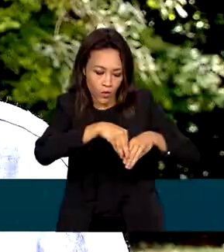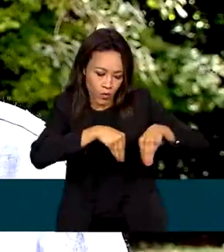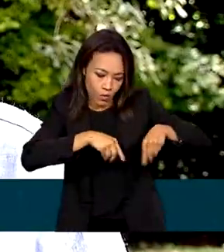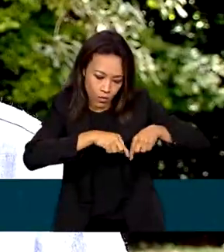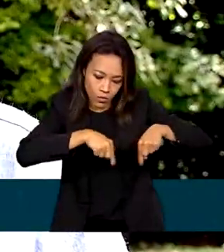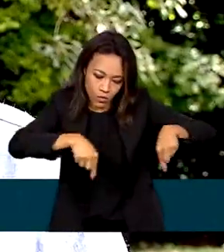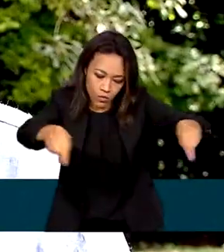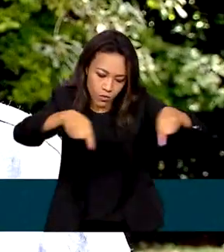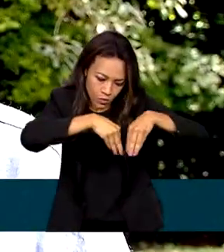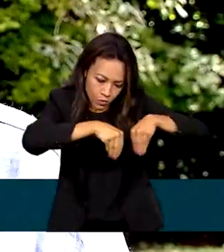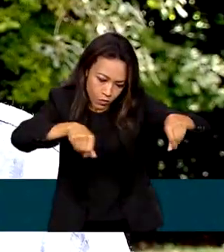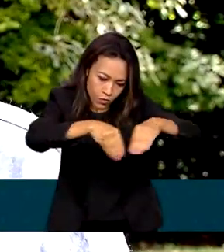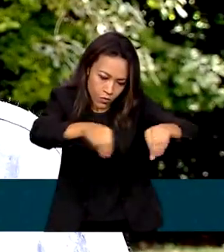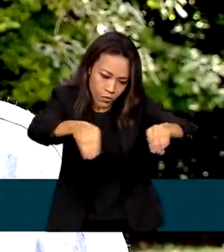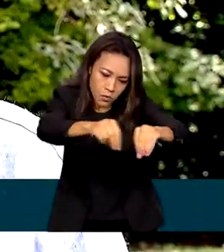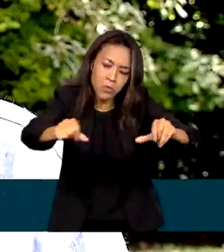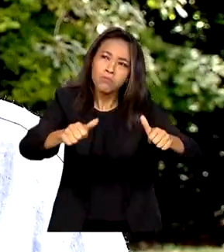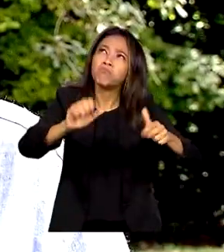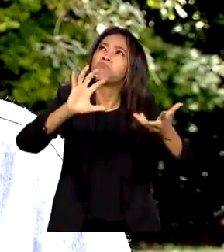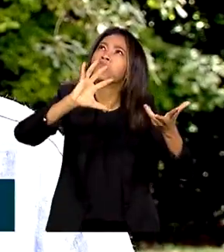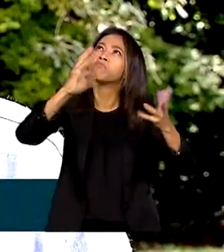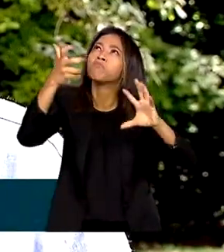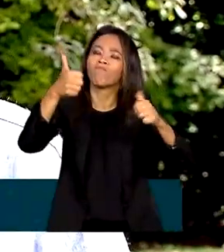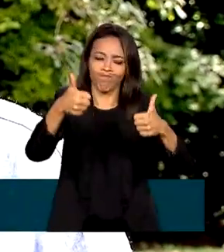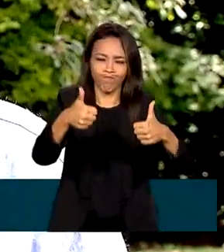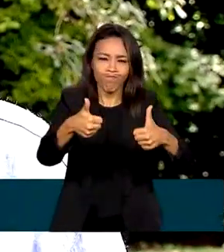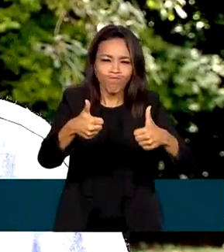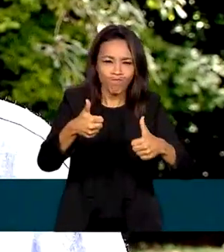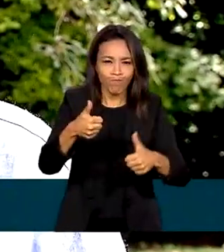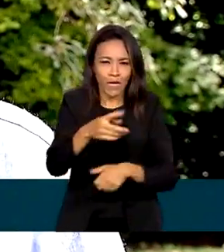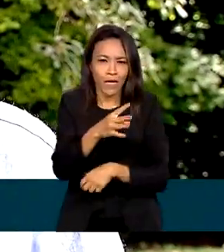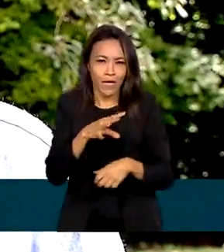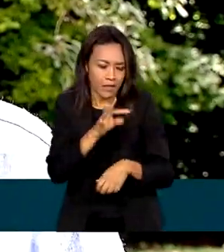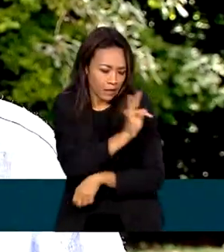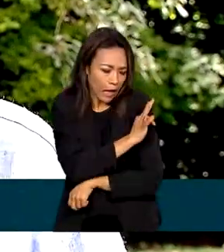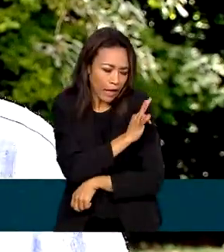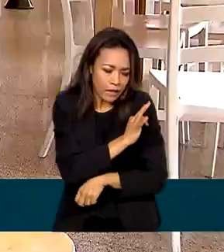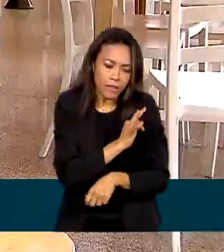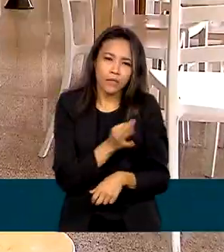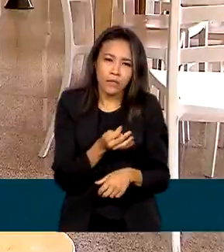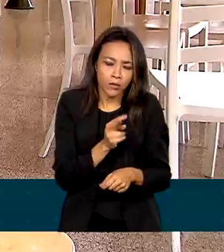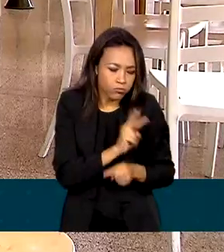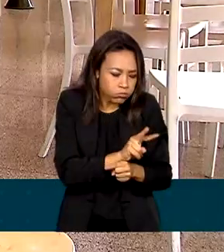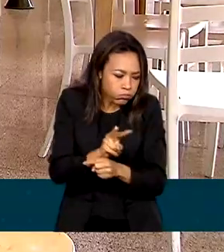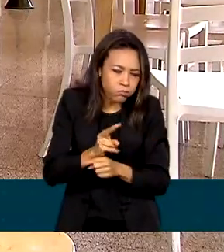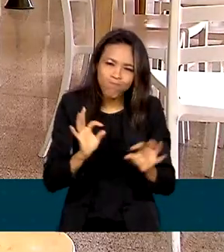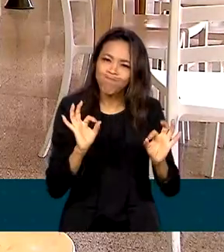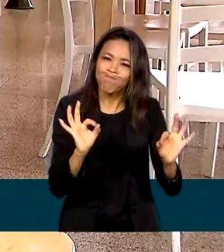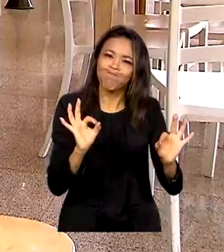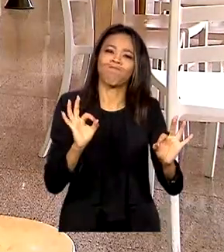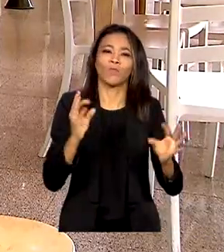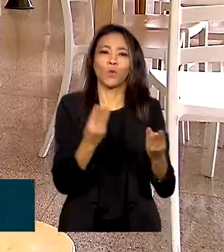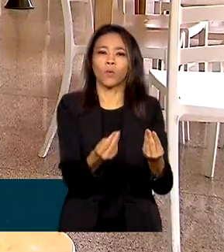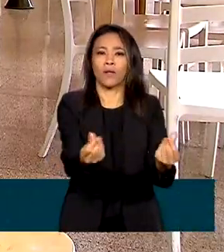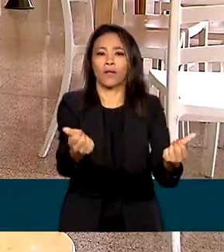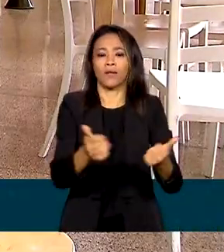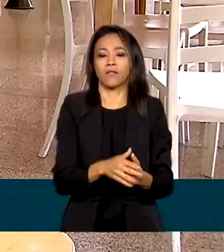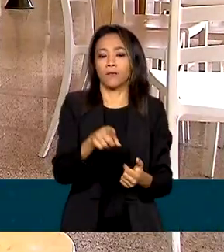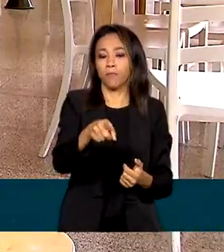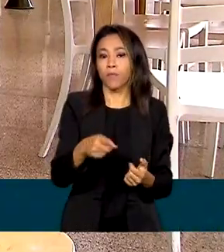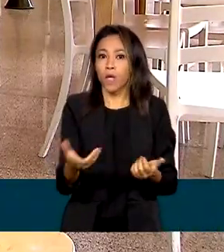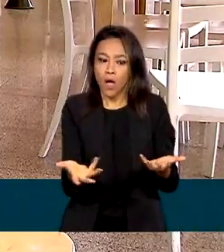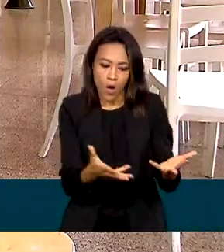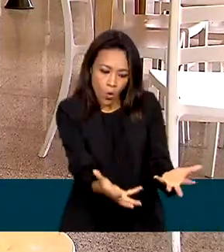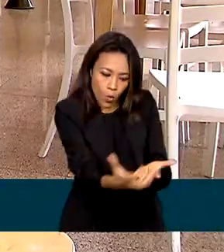regiões com as condições técnicas, vamos dizer assim, adequadas. A escolha do grão ou da muda, o manejo